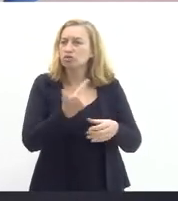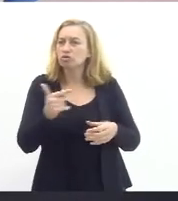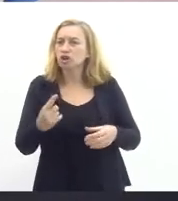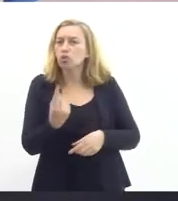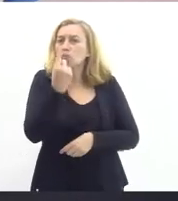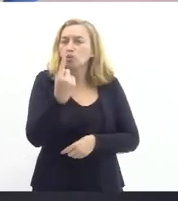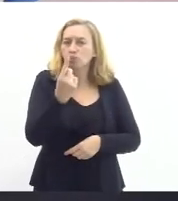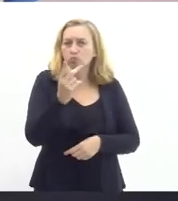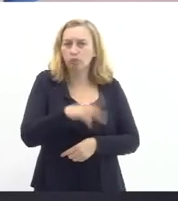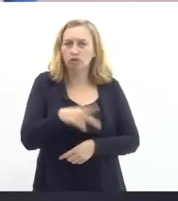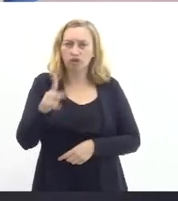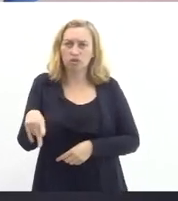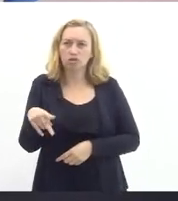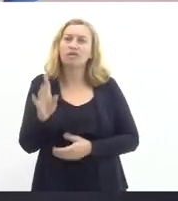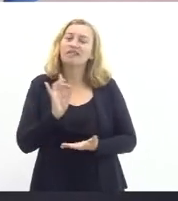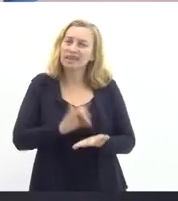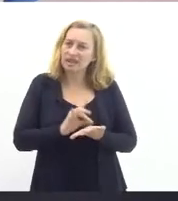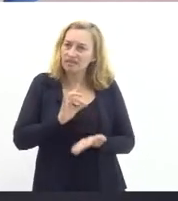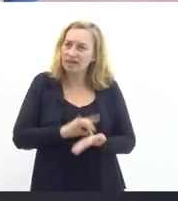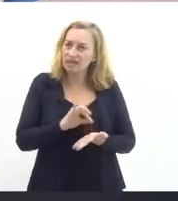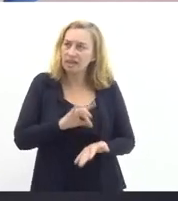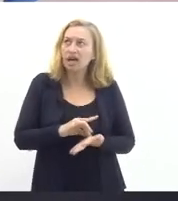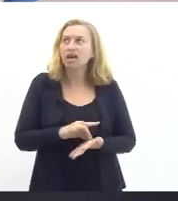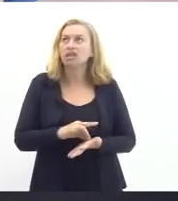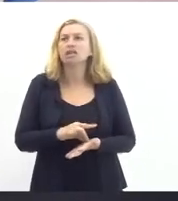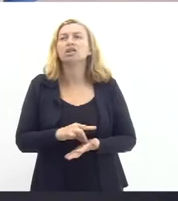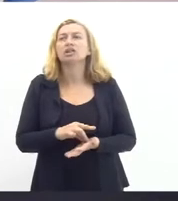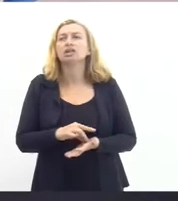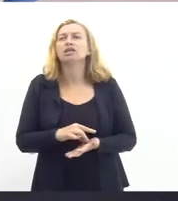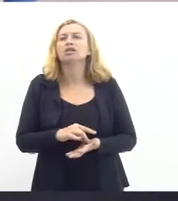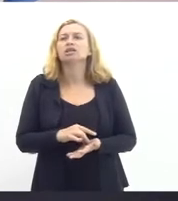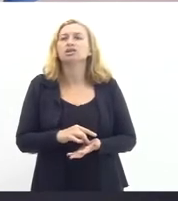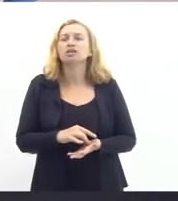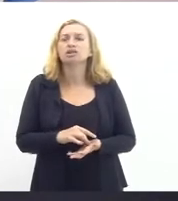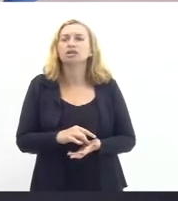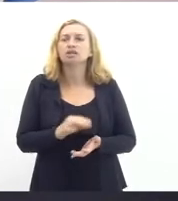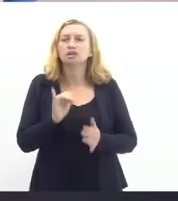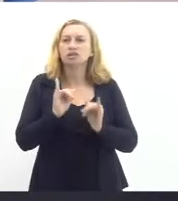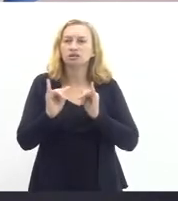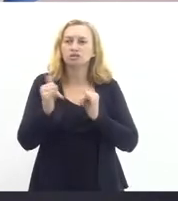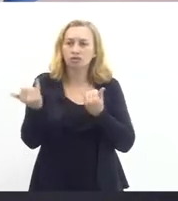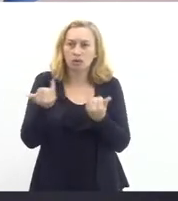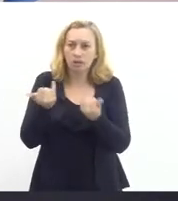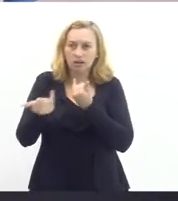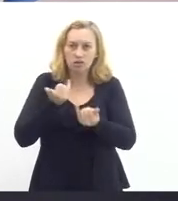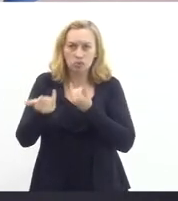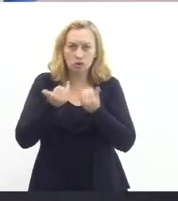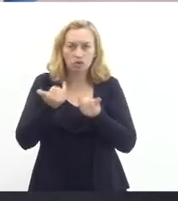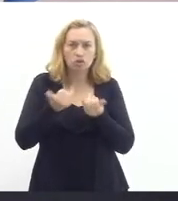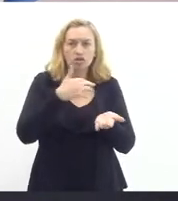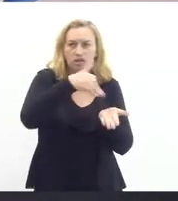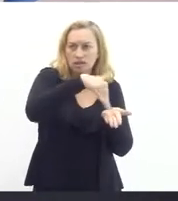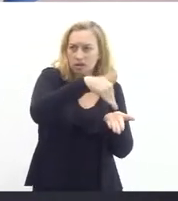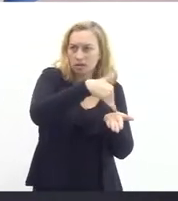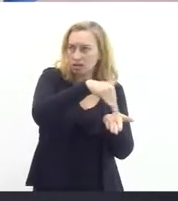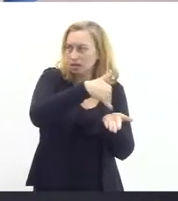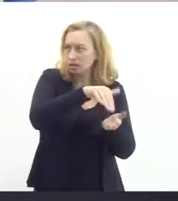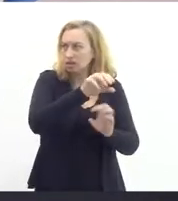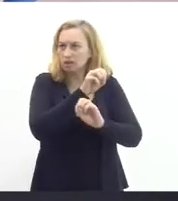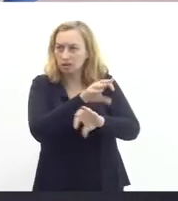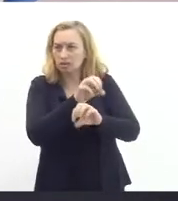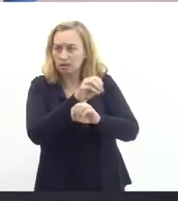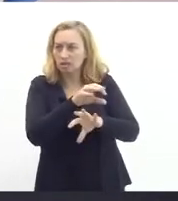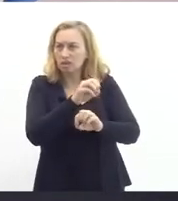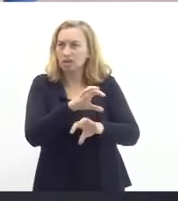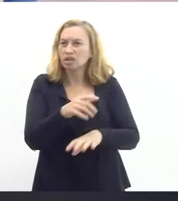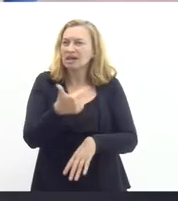professor. Na verdade, gente tem, segundo dados que a própria Seduc nos passou e que a gente tem confirmado na visita às escolas, a gente